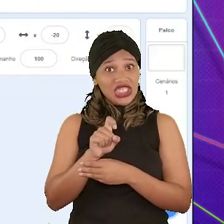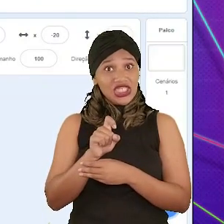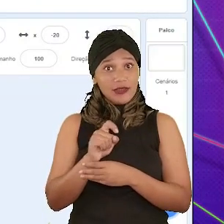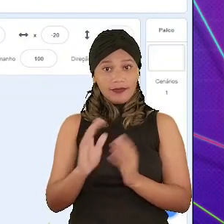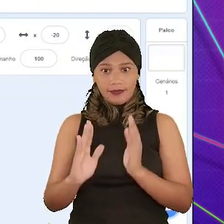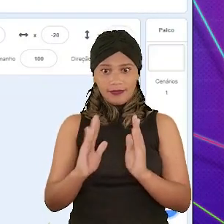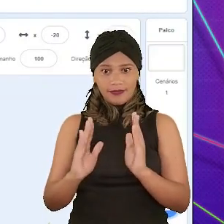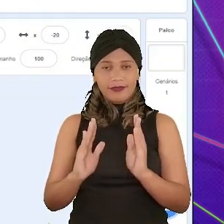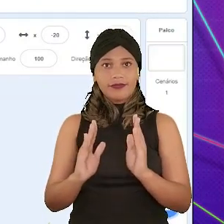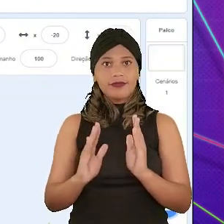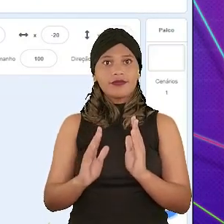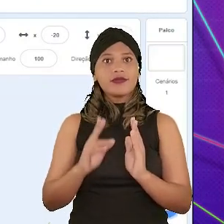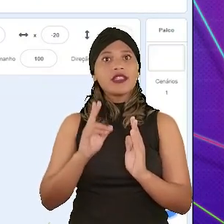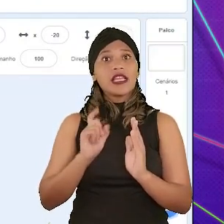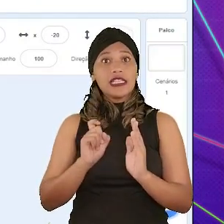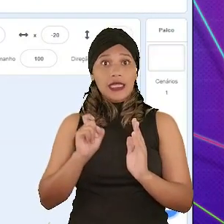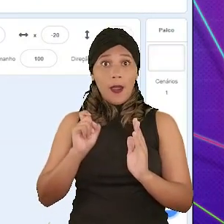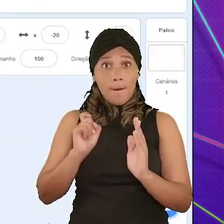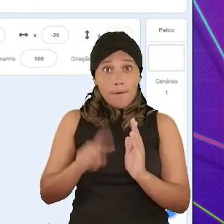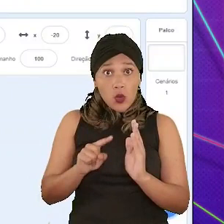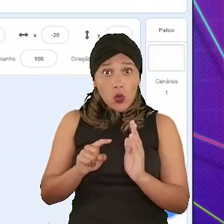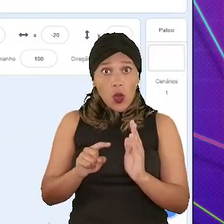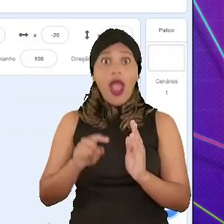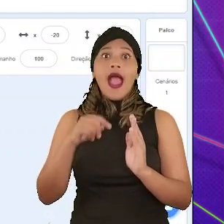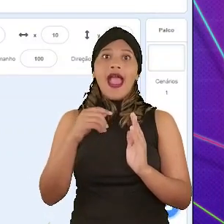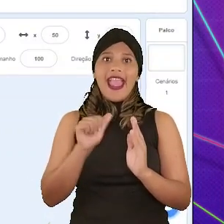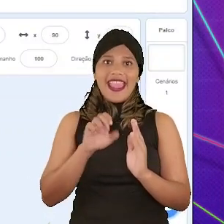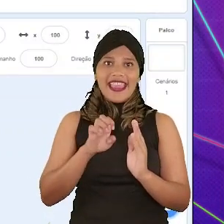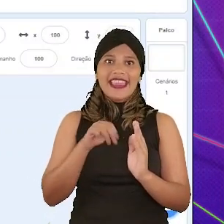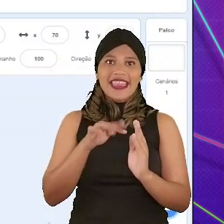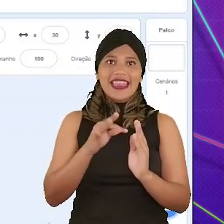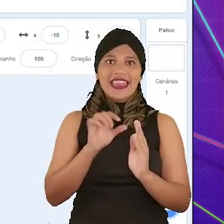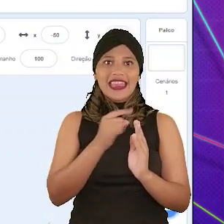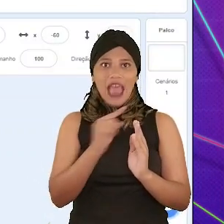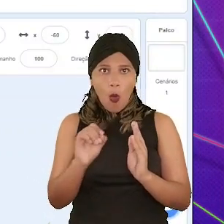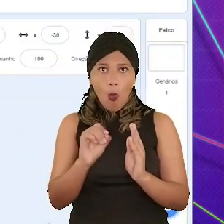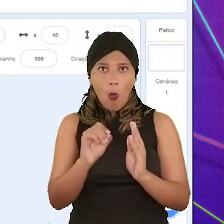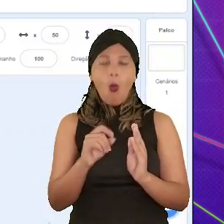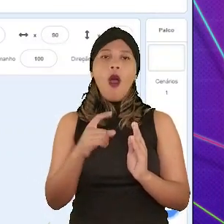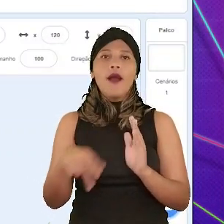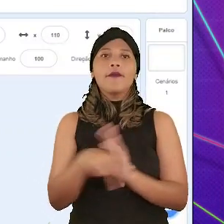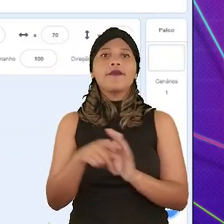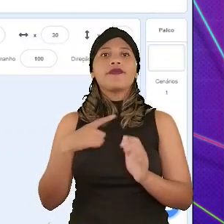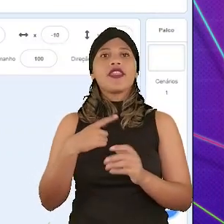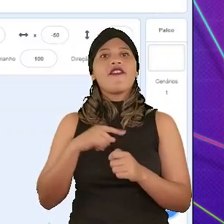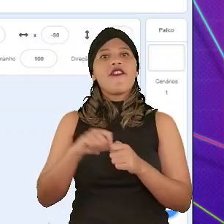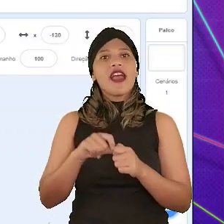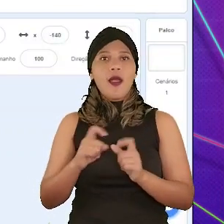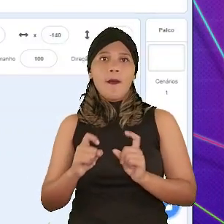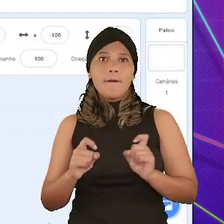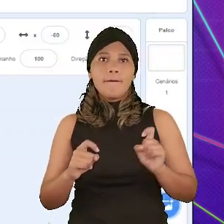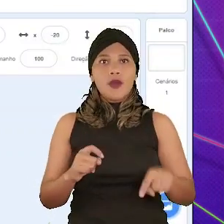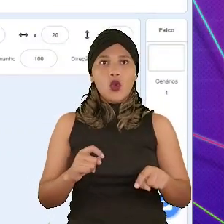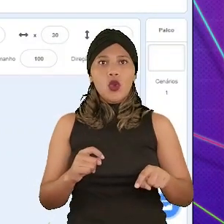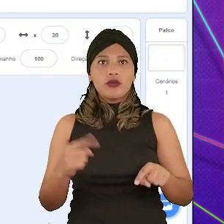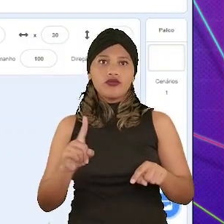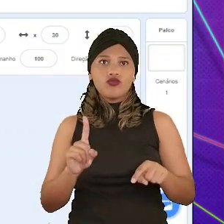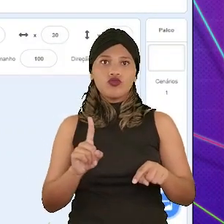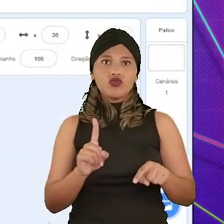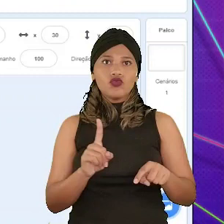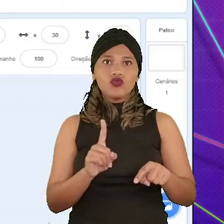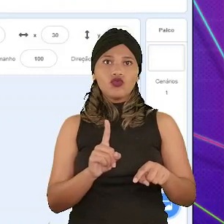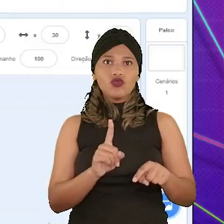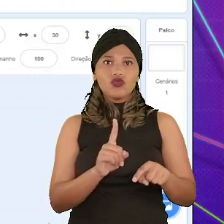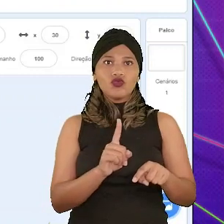dentro do espaço sempre se tecla pressionada Então. Aí, então, se você apertar a setinha para andar, vai